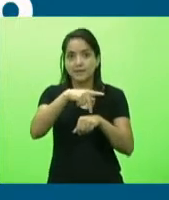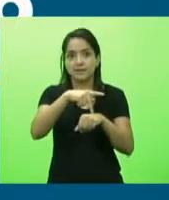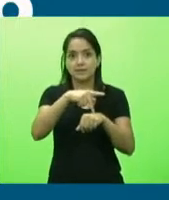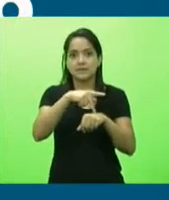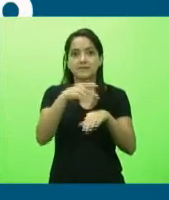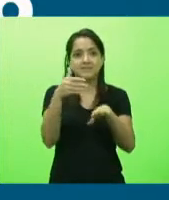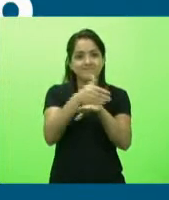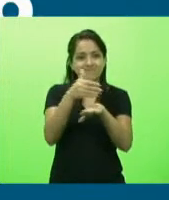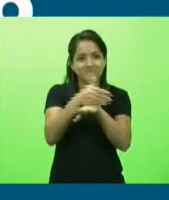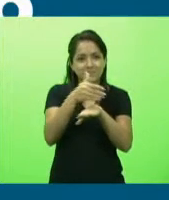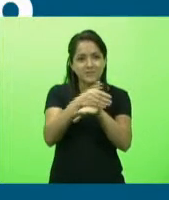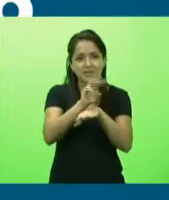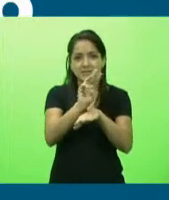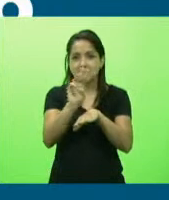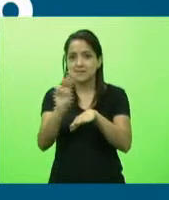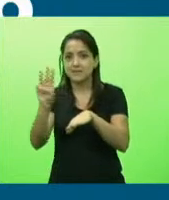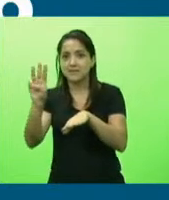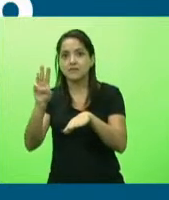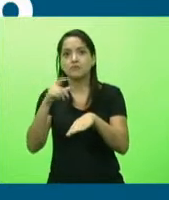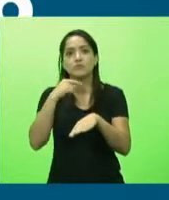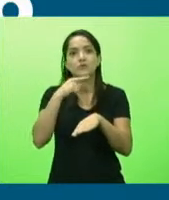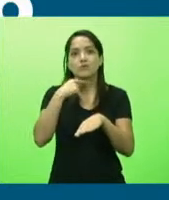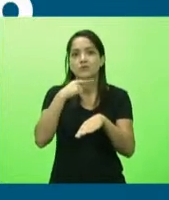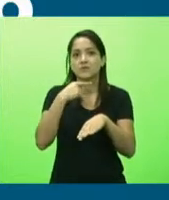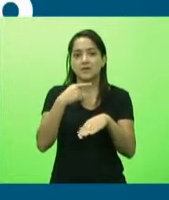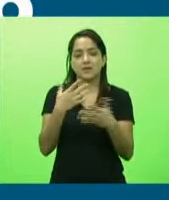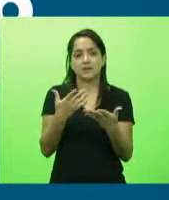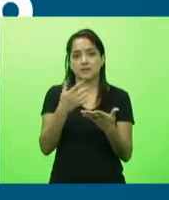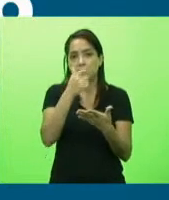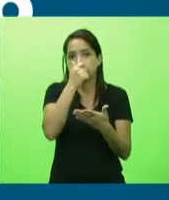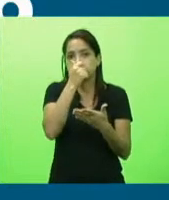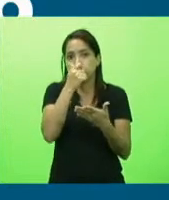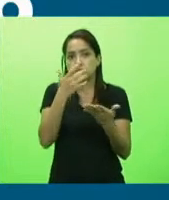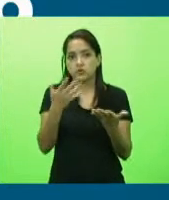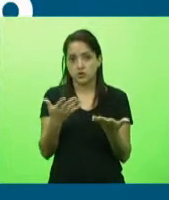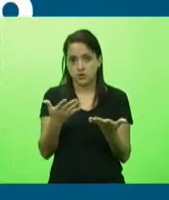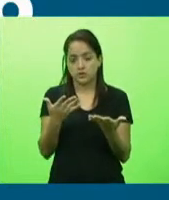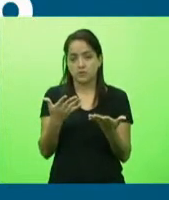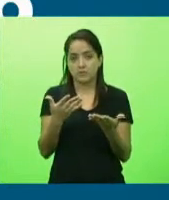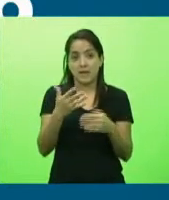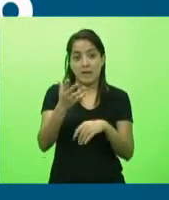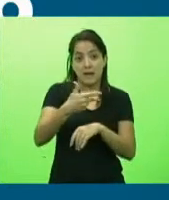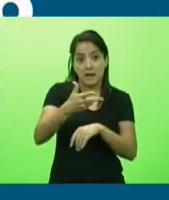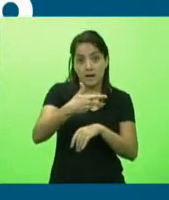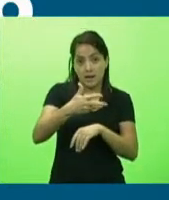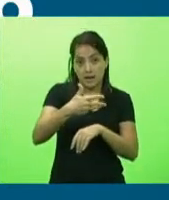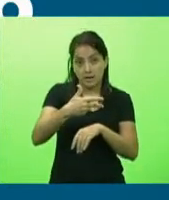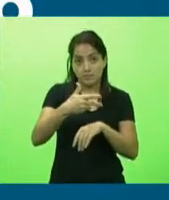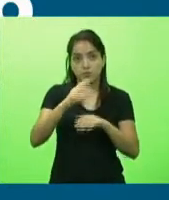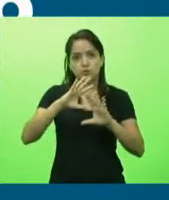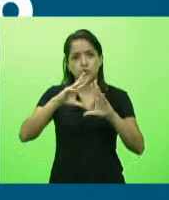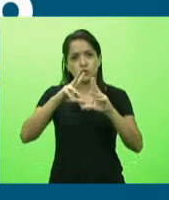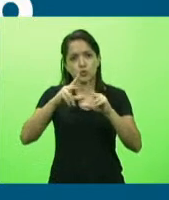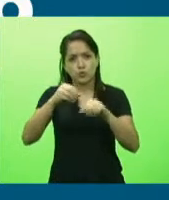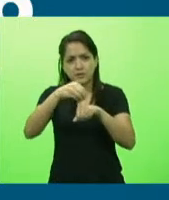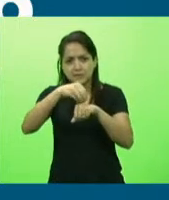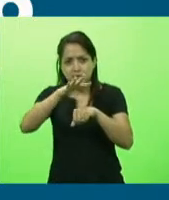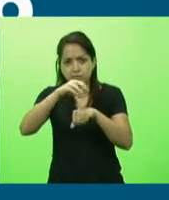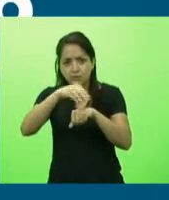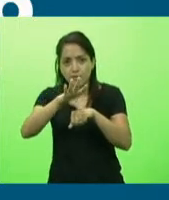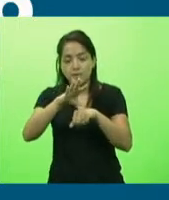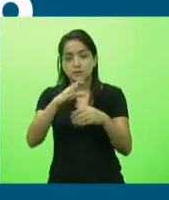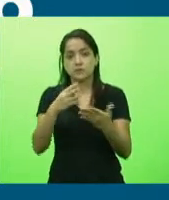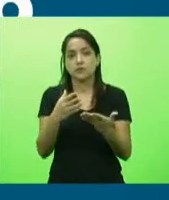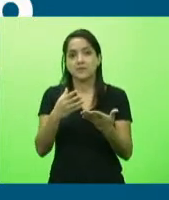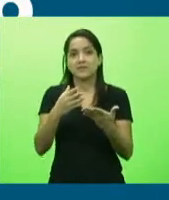sistema e o sistema não está dando conta de colocar de uma maneira mais rápida as informações adequadas então algumas